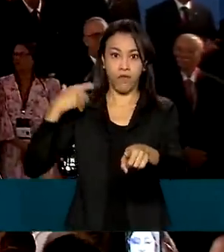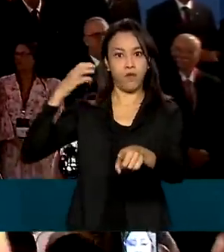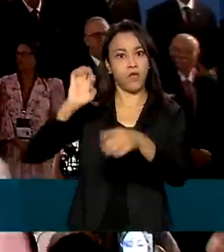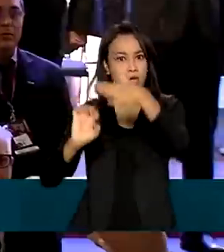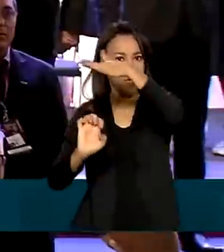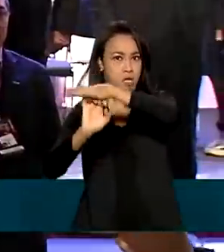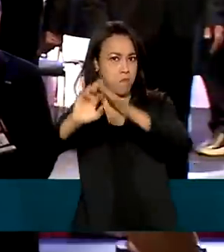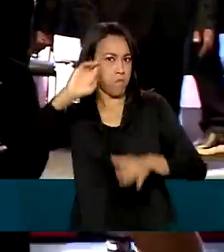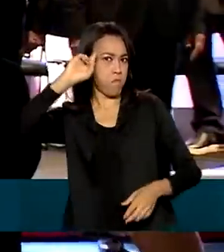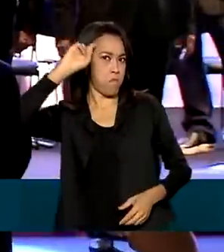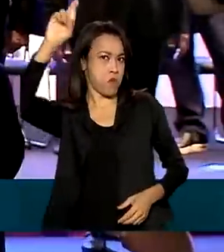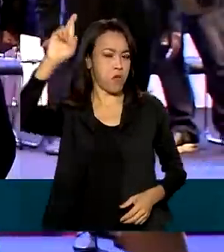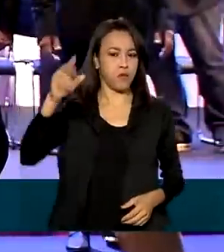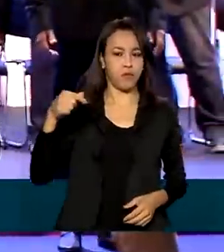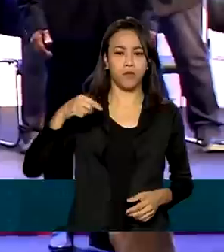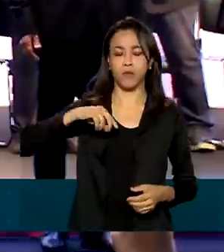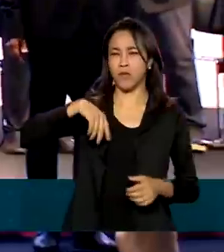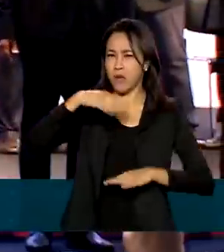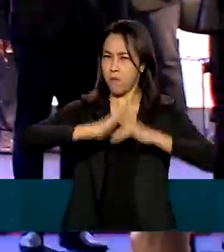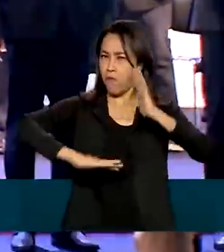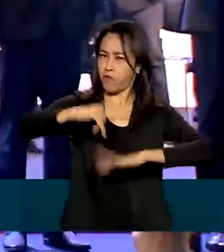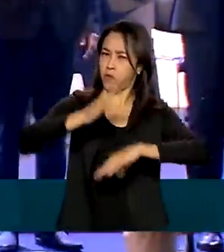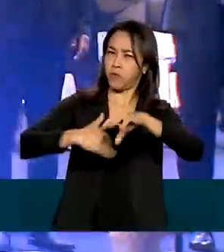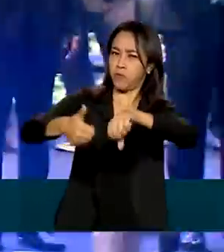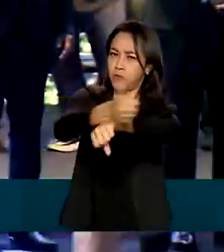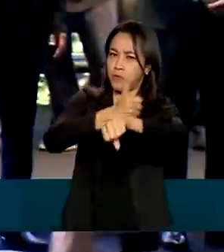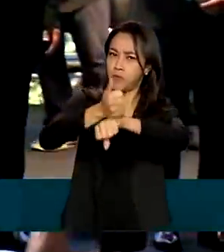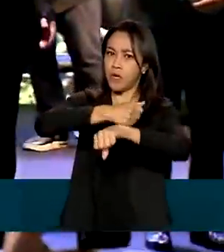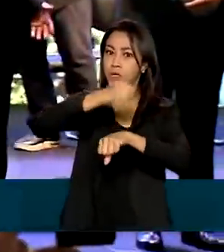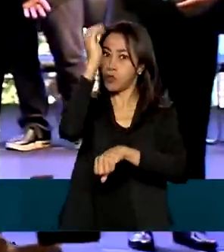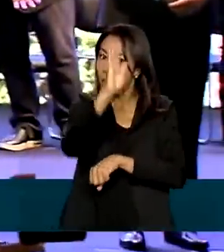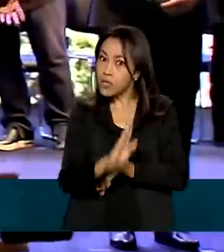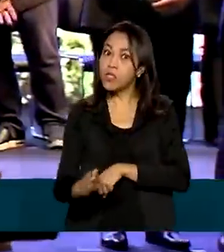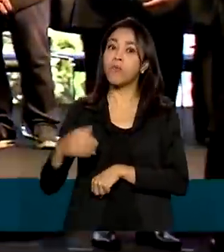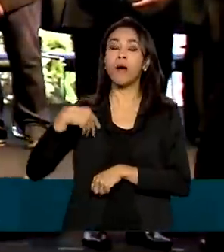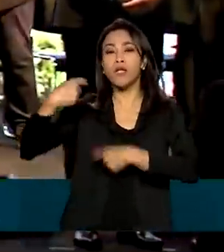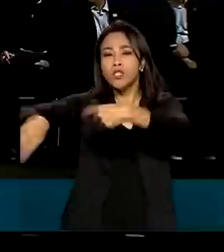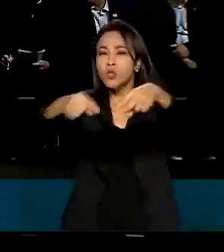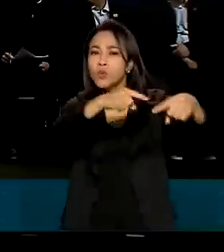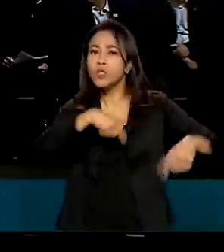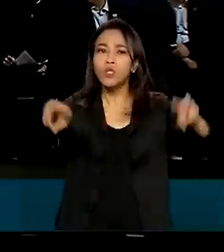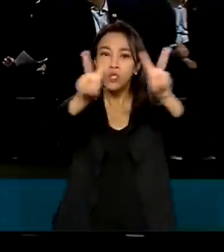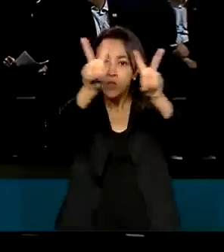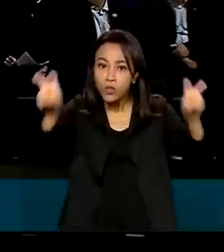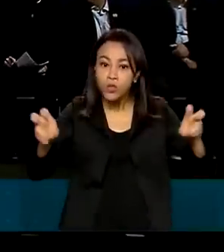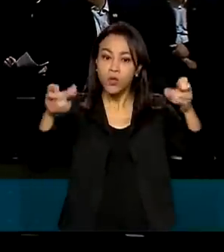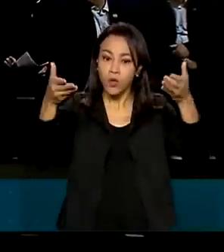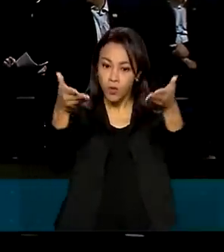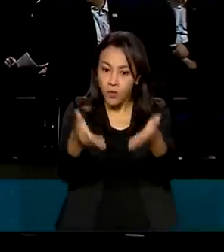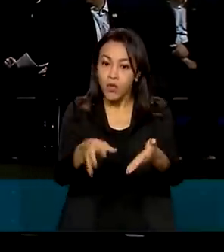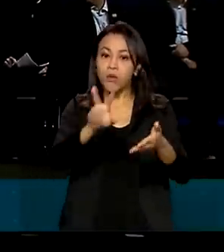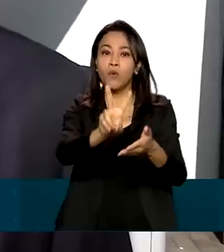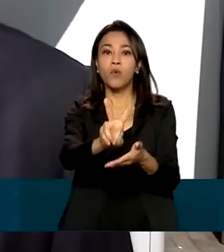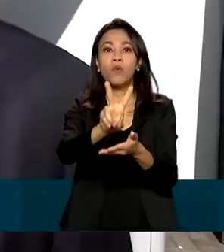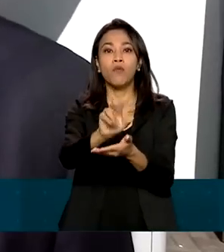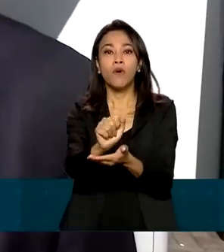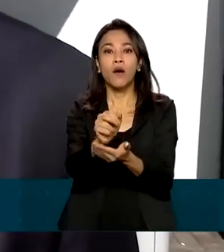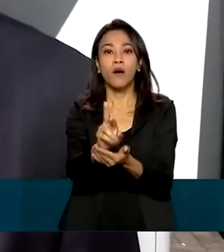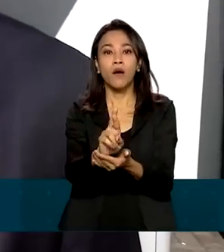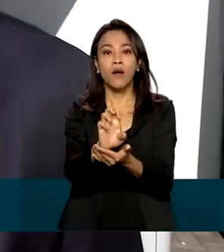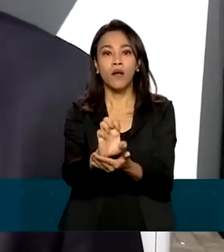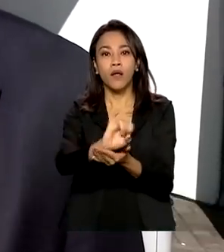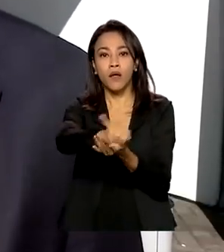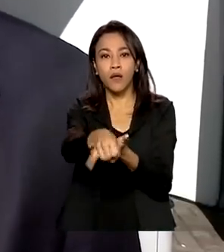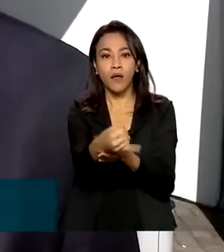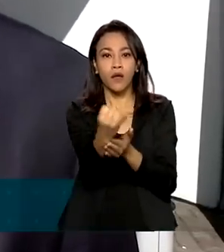e especialistas de todo o Brasil para debater as principais tendências do varejo e impulsionar o setor. Nós estamos num